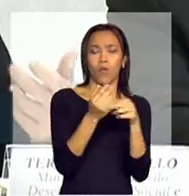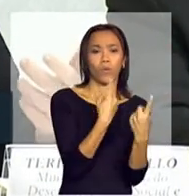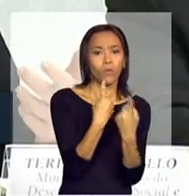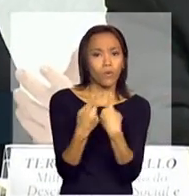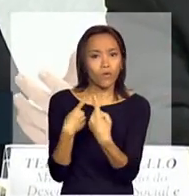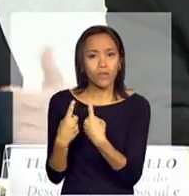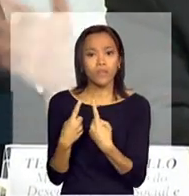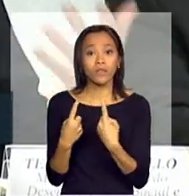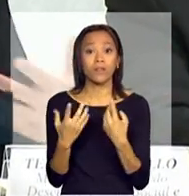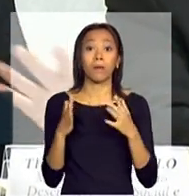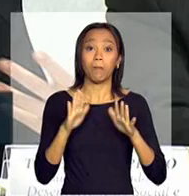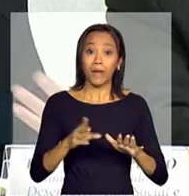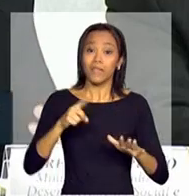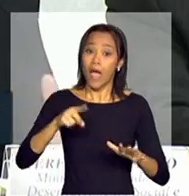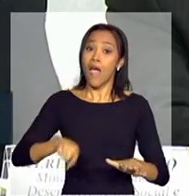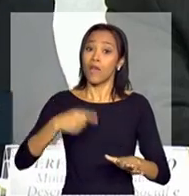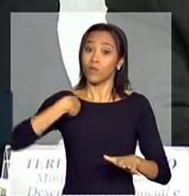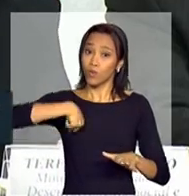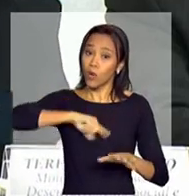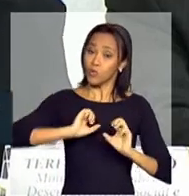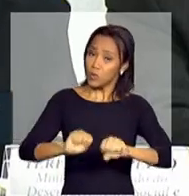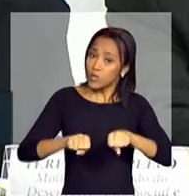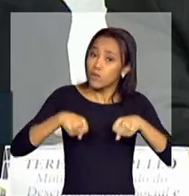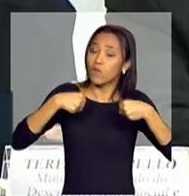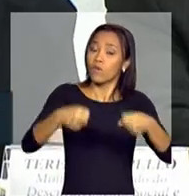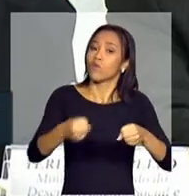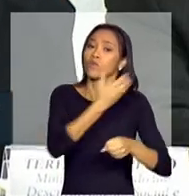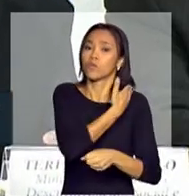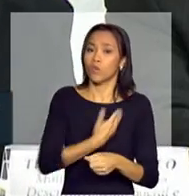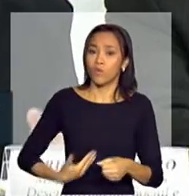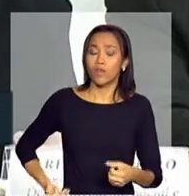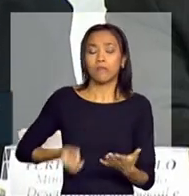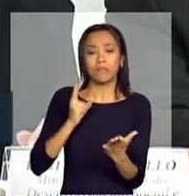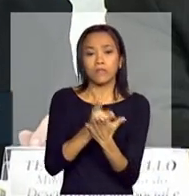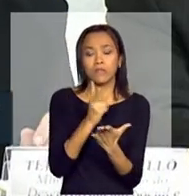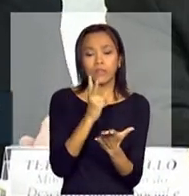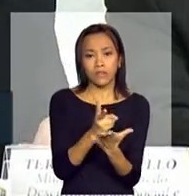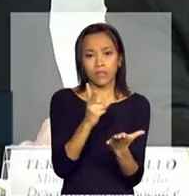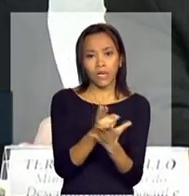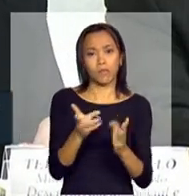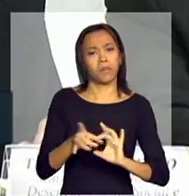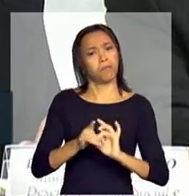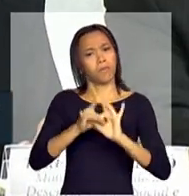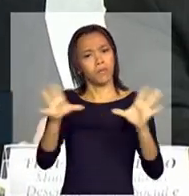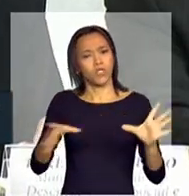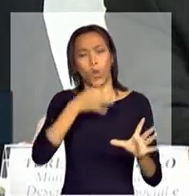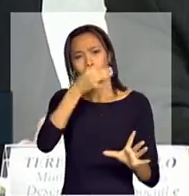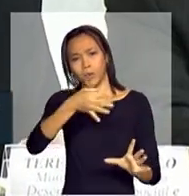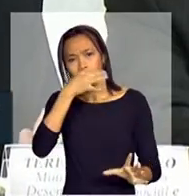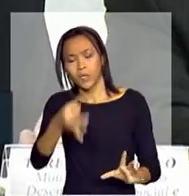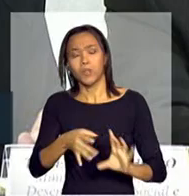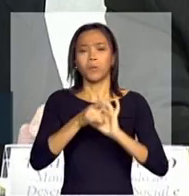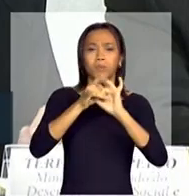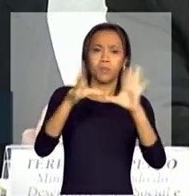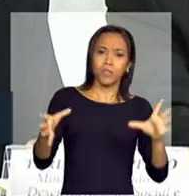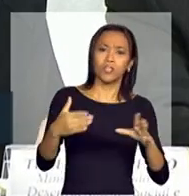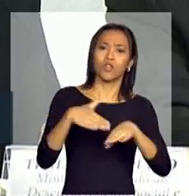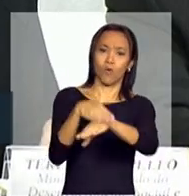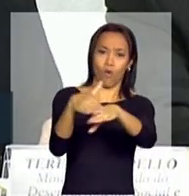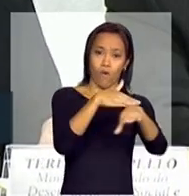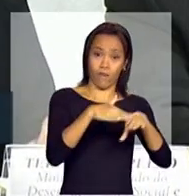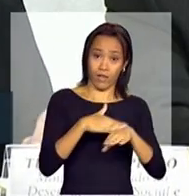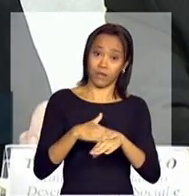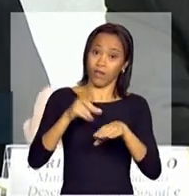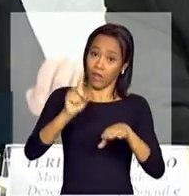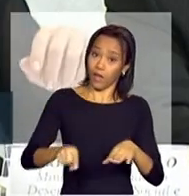um esforço permanente do governo de estar se abrindo, se abrindo a crítica e se abrindo a essa construção, que é uma construção coletiva. Então,